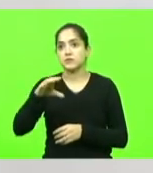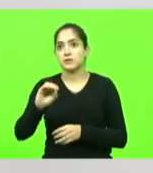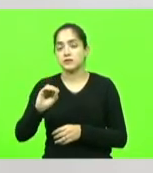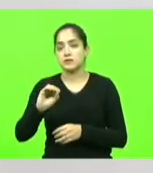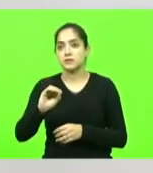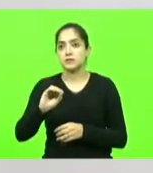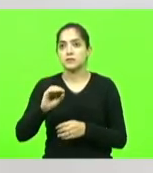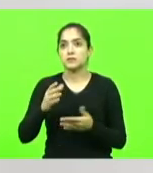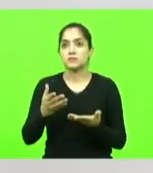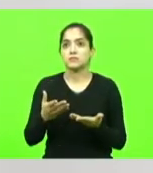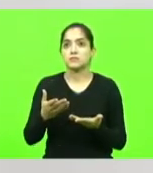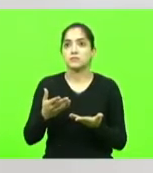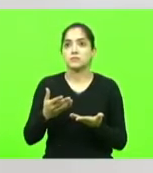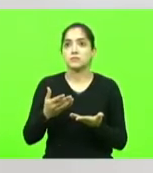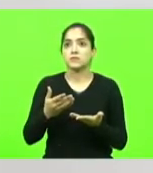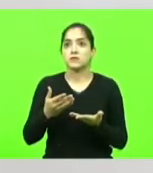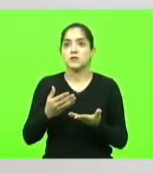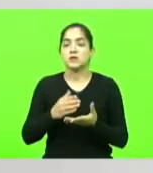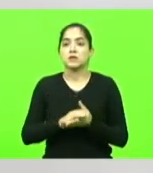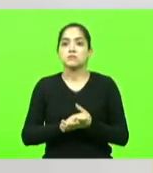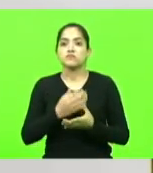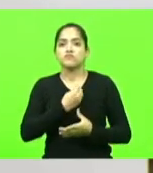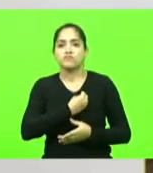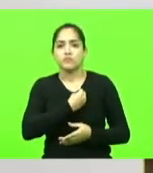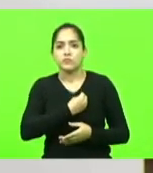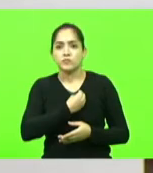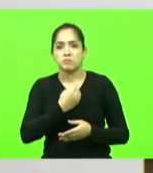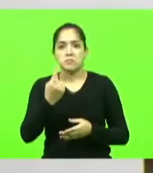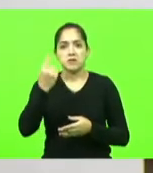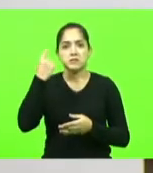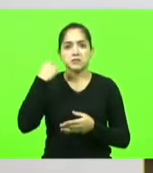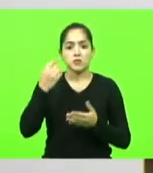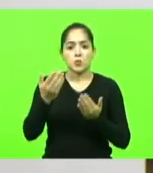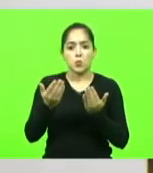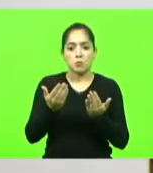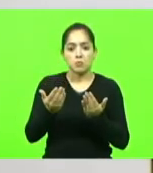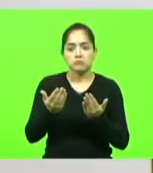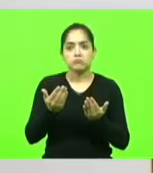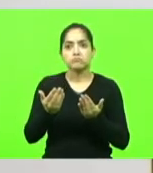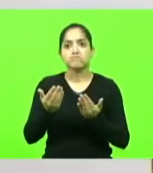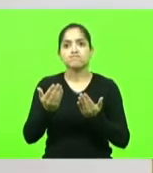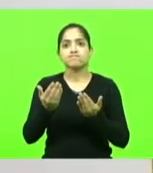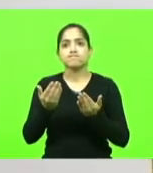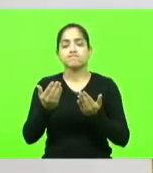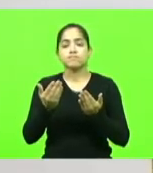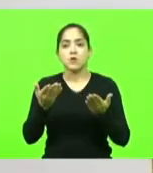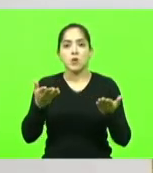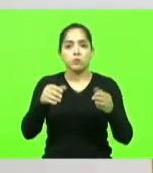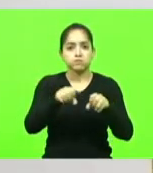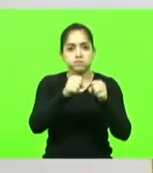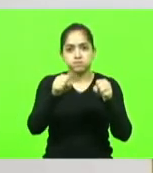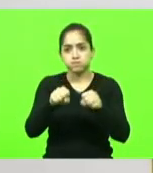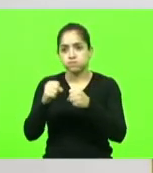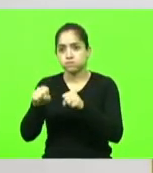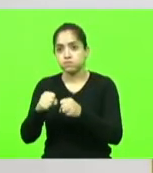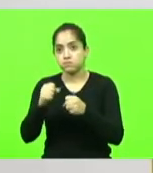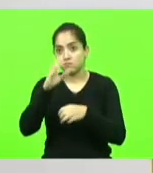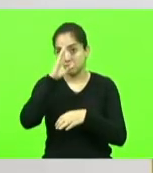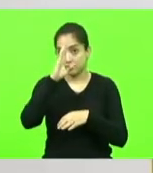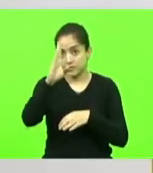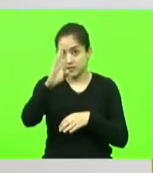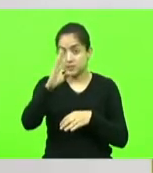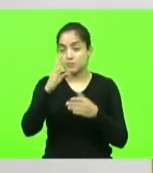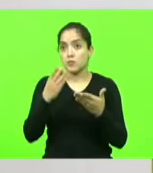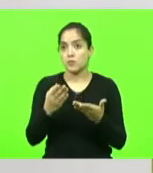não vivi muitas vezes o que esse Brasil passou com rupturas, principalmente rupturas